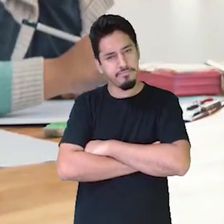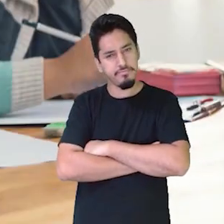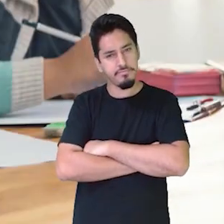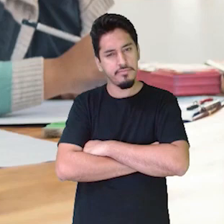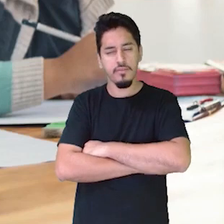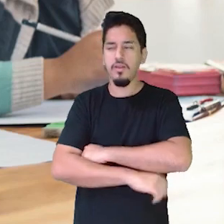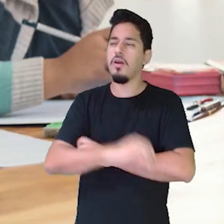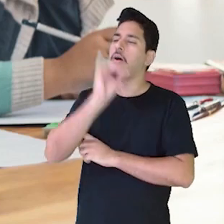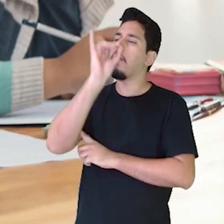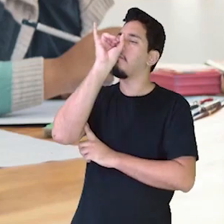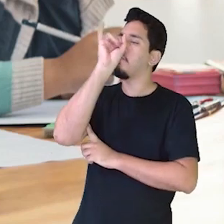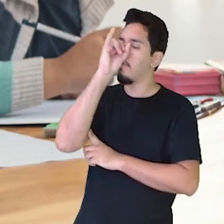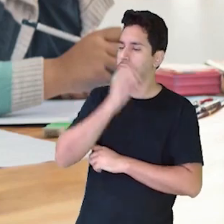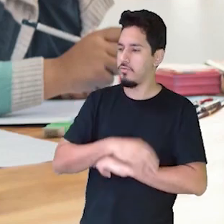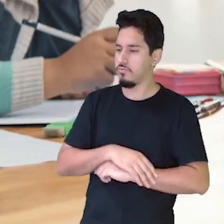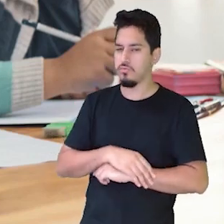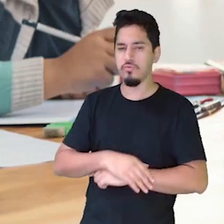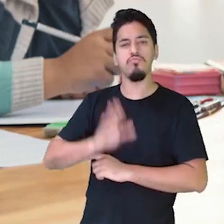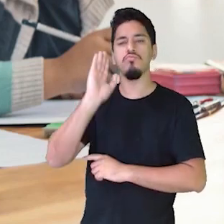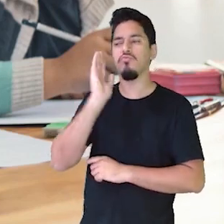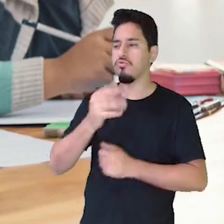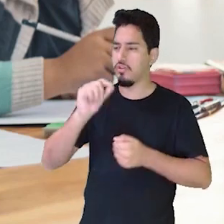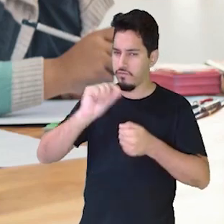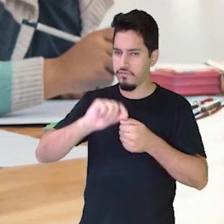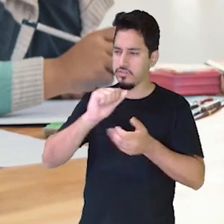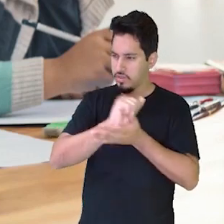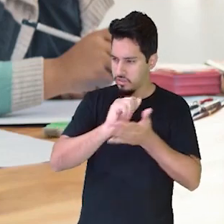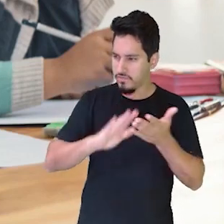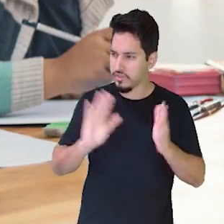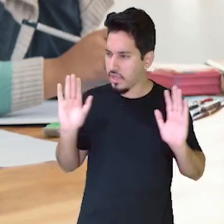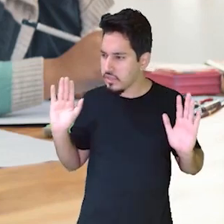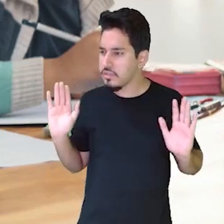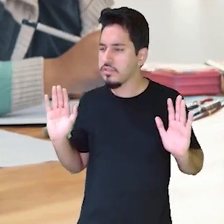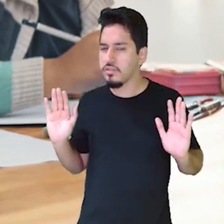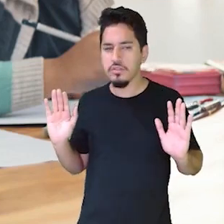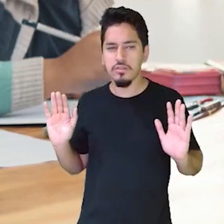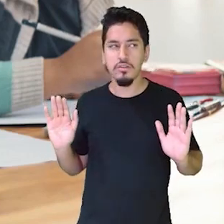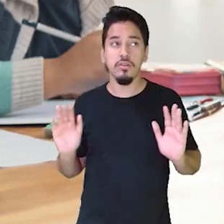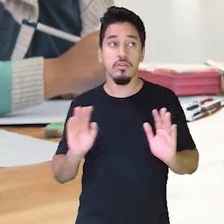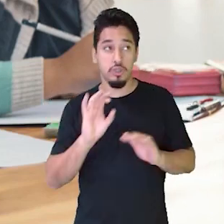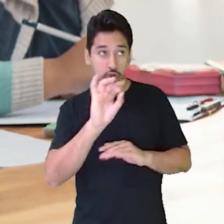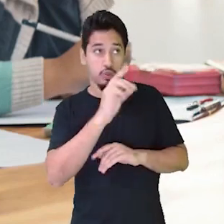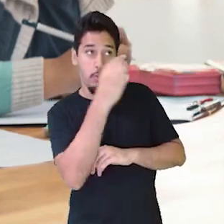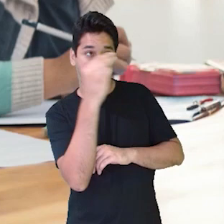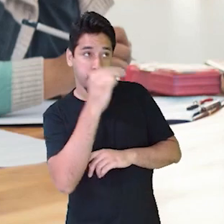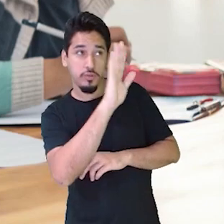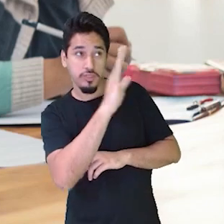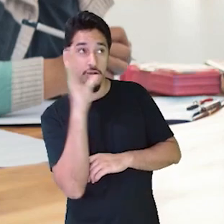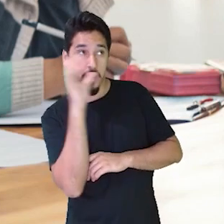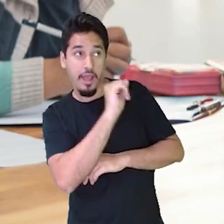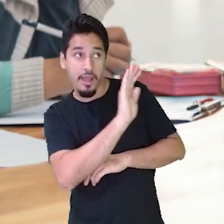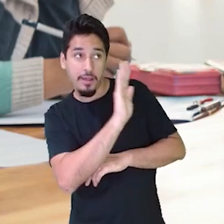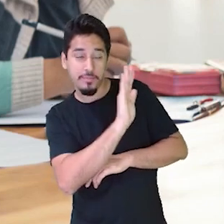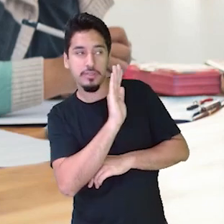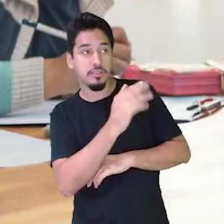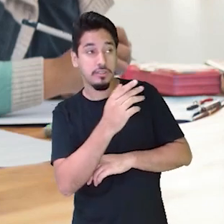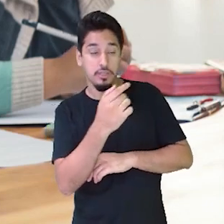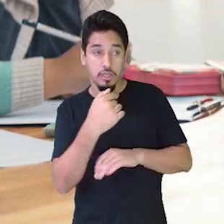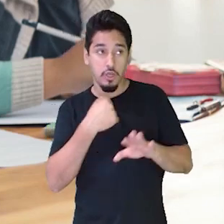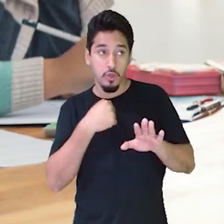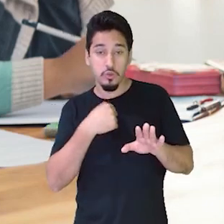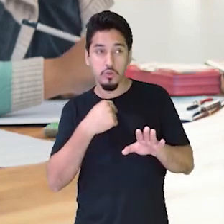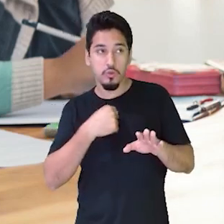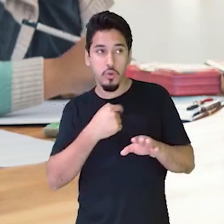porquinho, já fez a lição, menino. Só um minutinho que eu estou